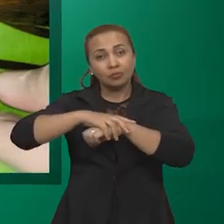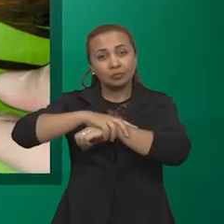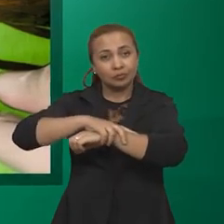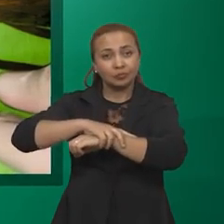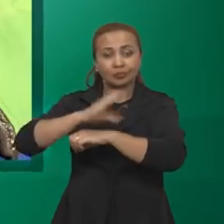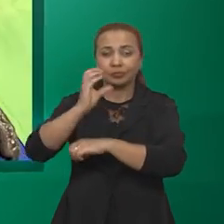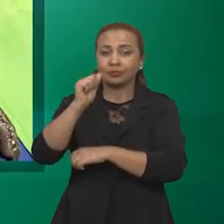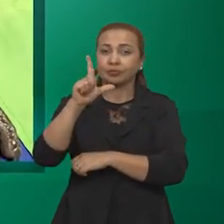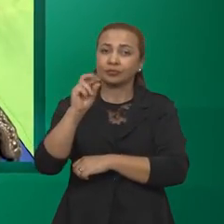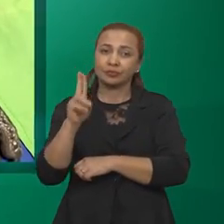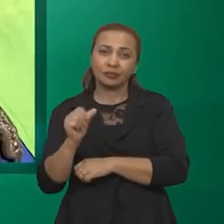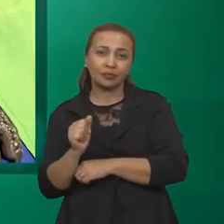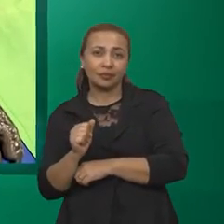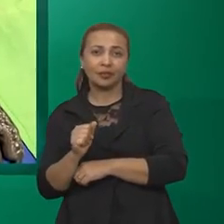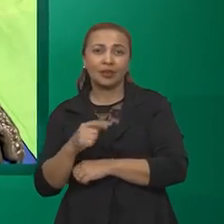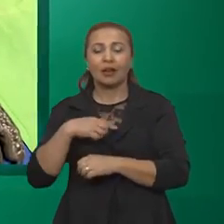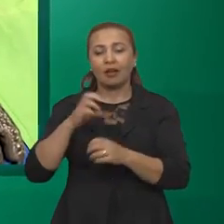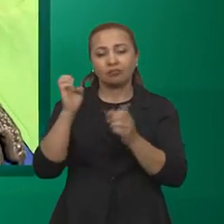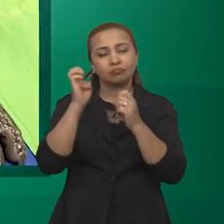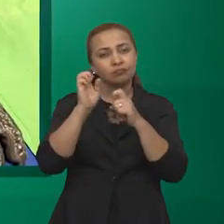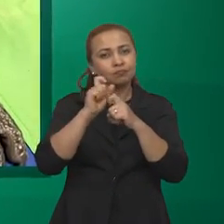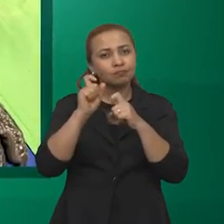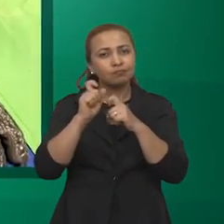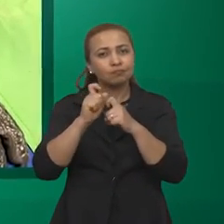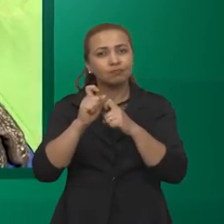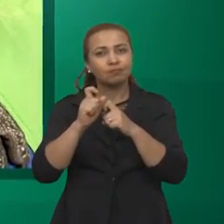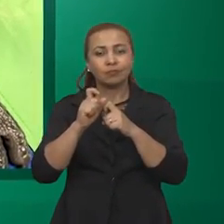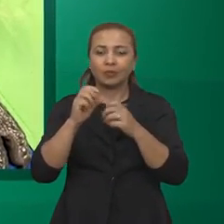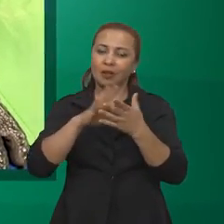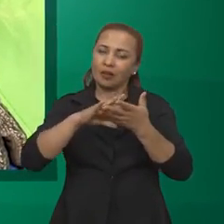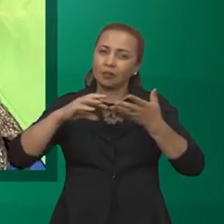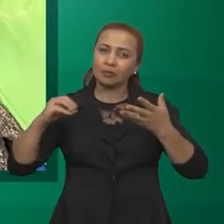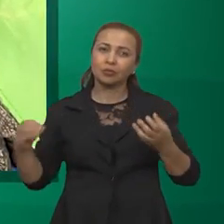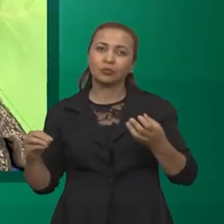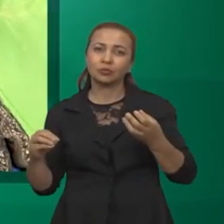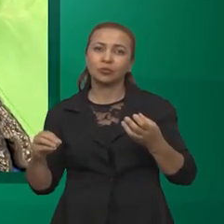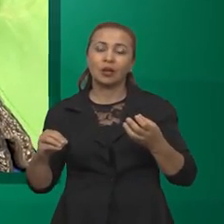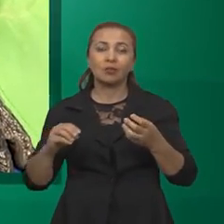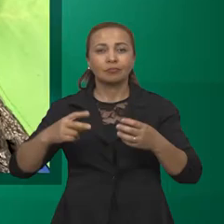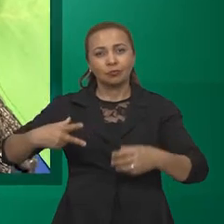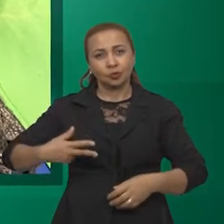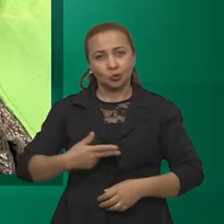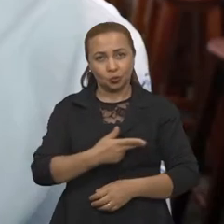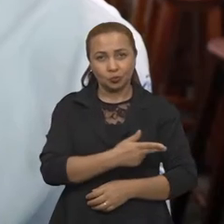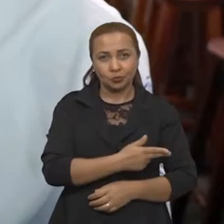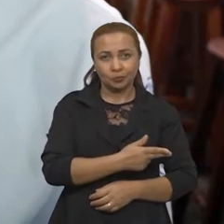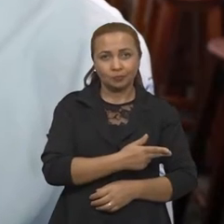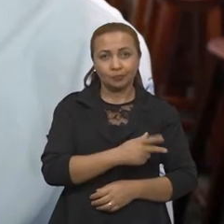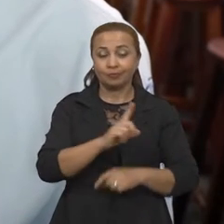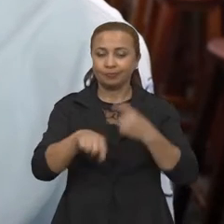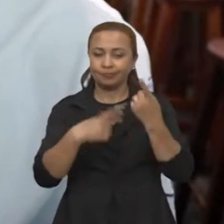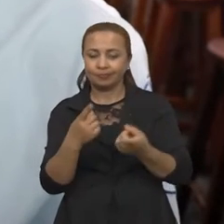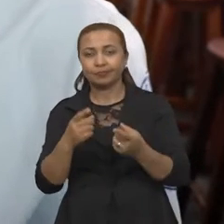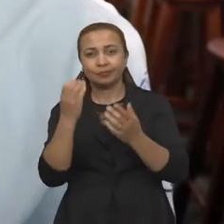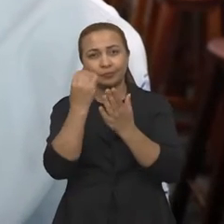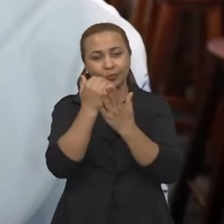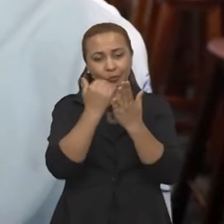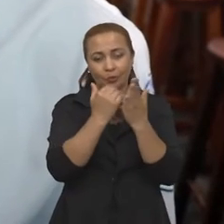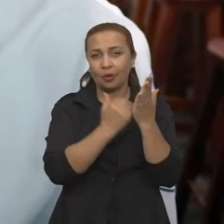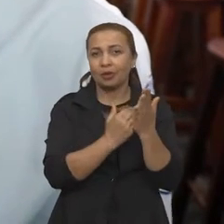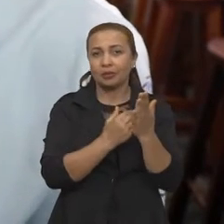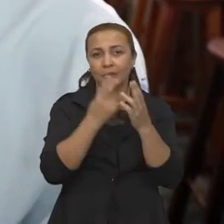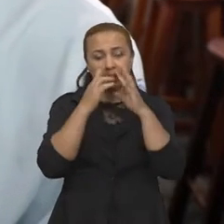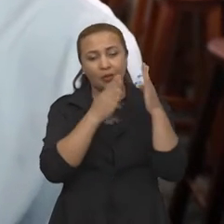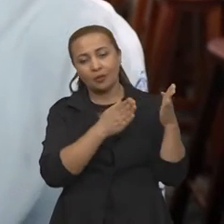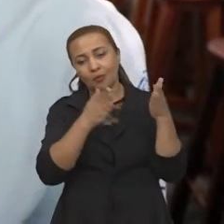E após o exame clínico, nós optamos por fazer a remoção cirúrgica. E aí após o exame,